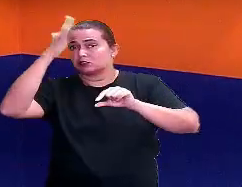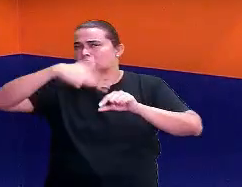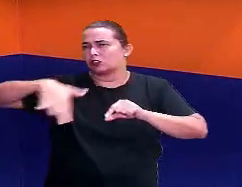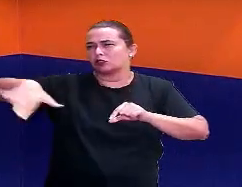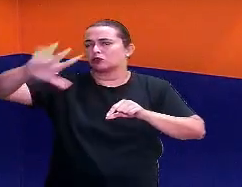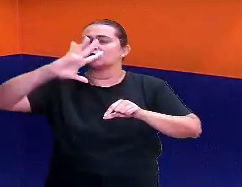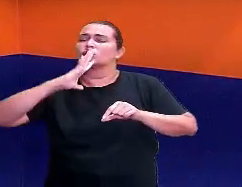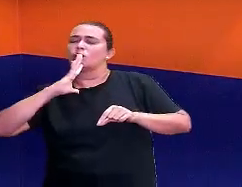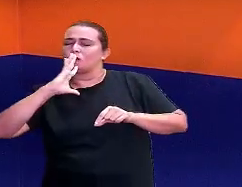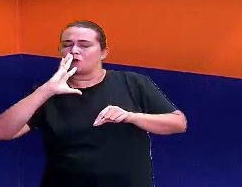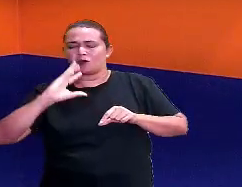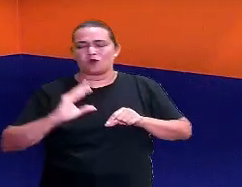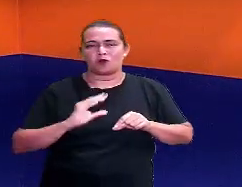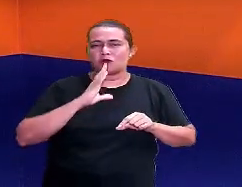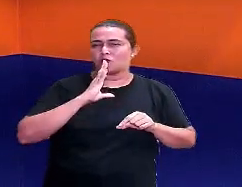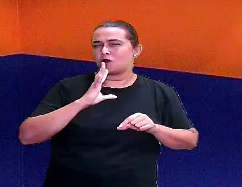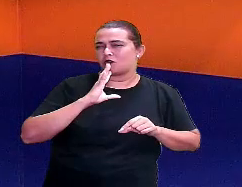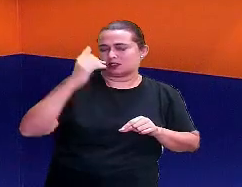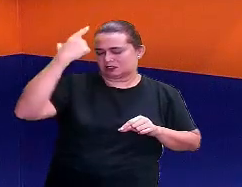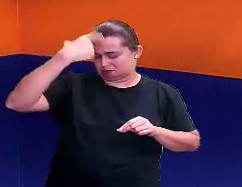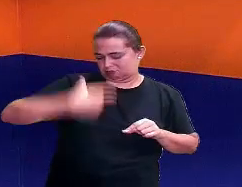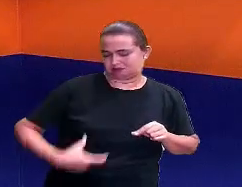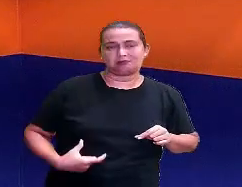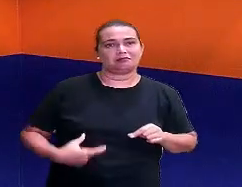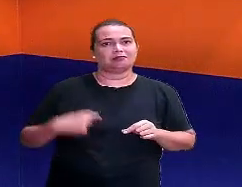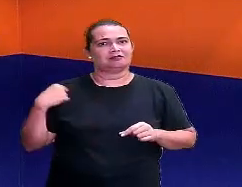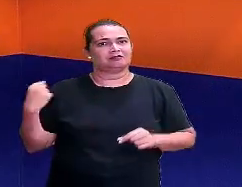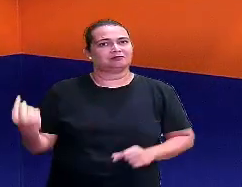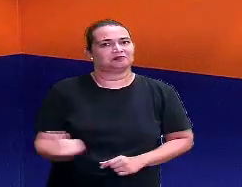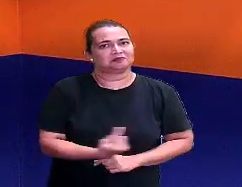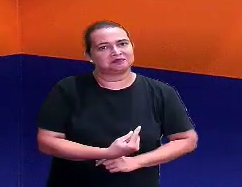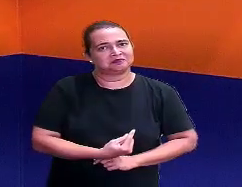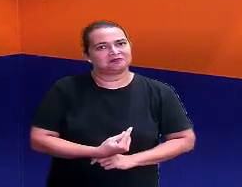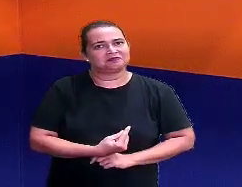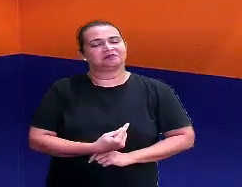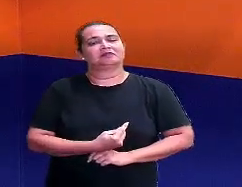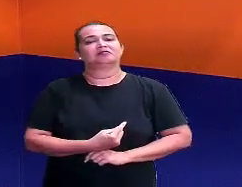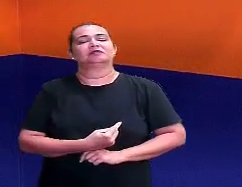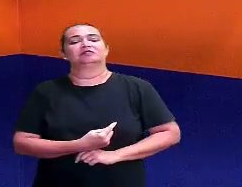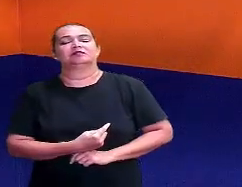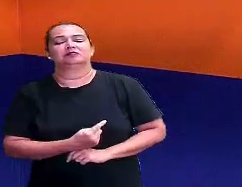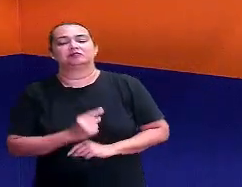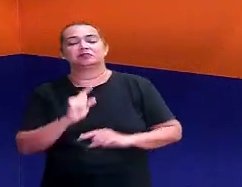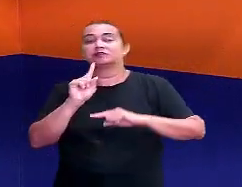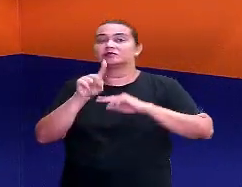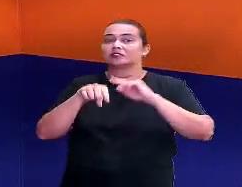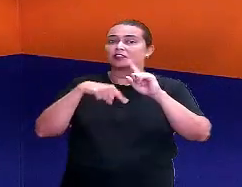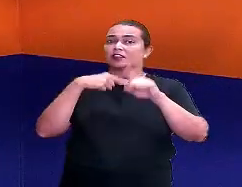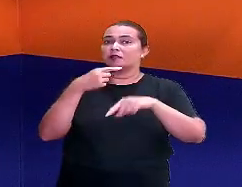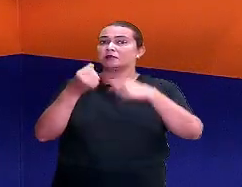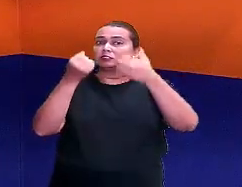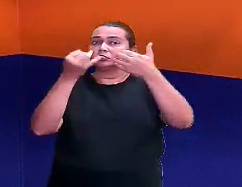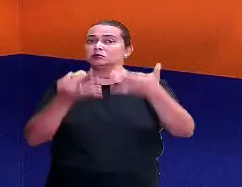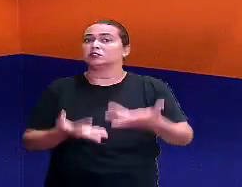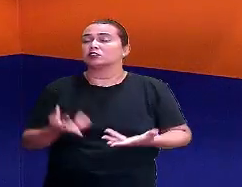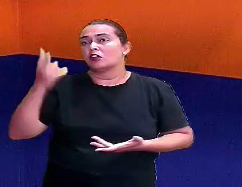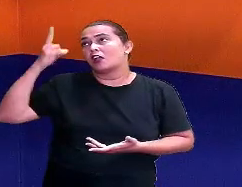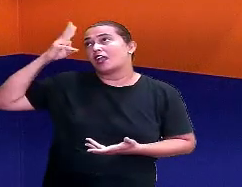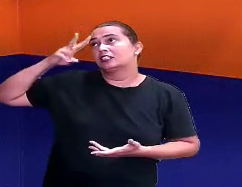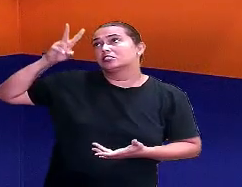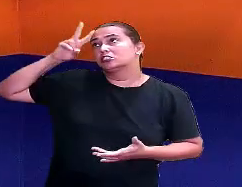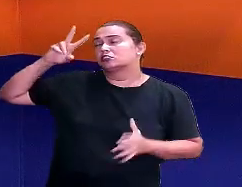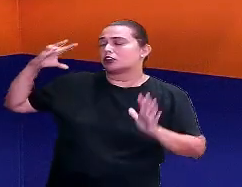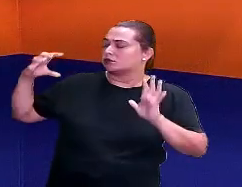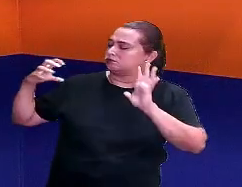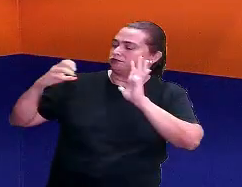E até a gente mesmo nos identificarmos melhor. Depois, gente falou sobre como a nossa história fica registrada, né? Como